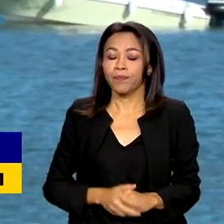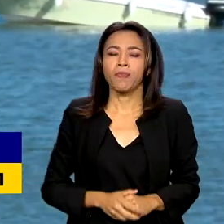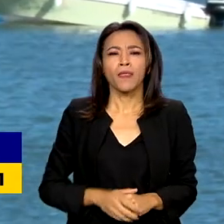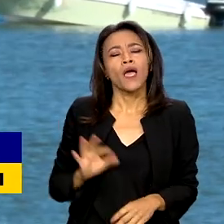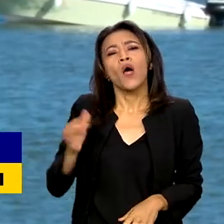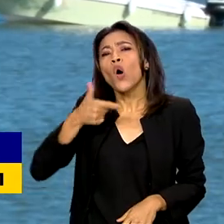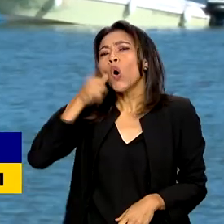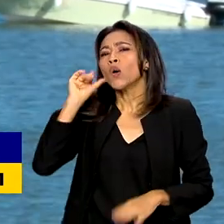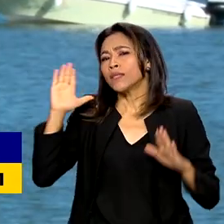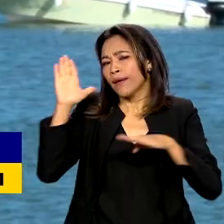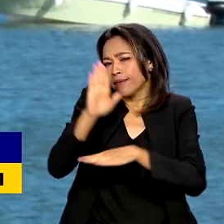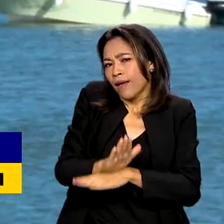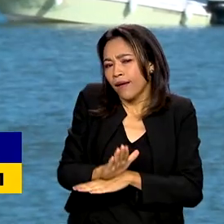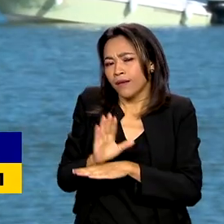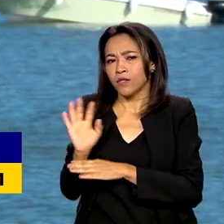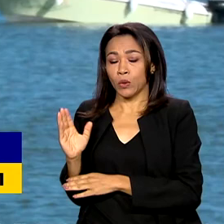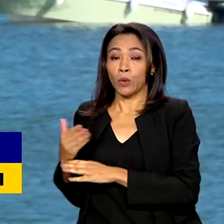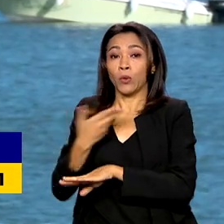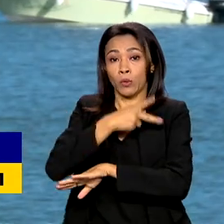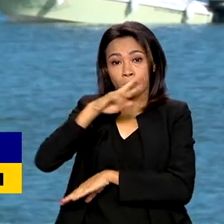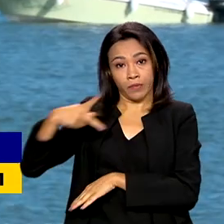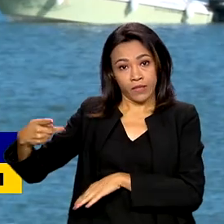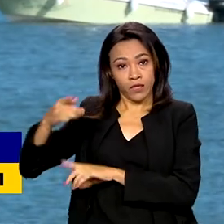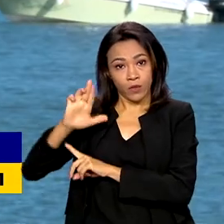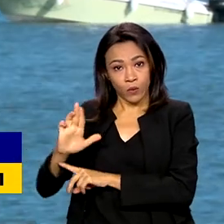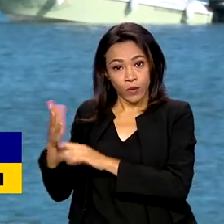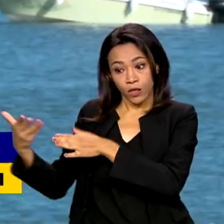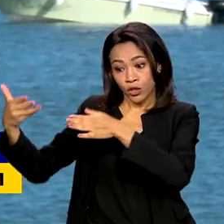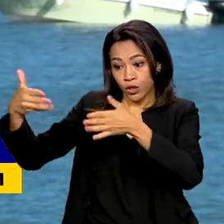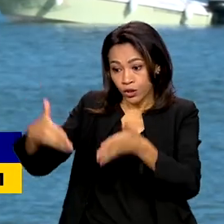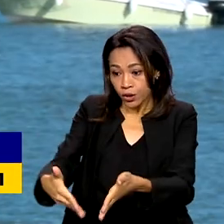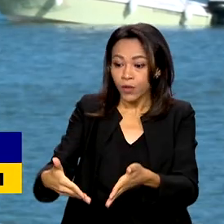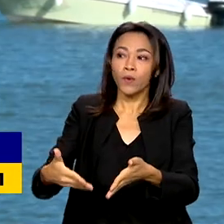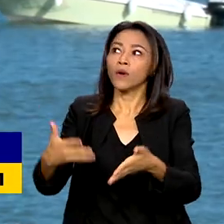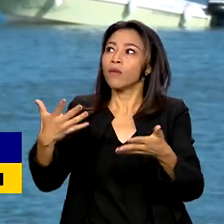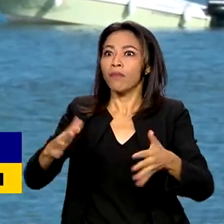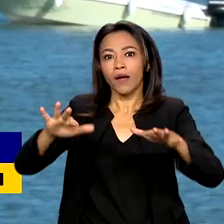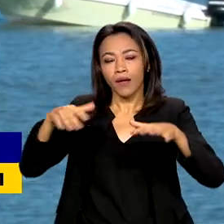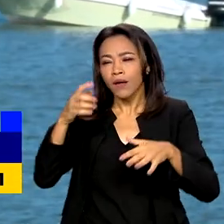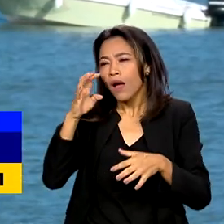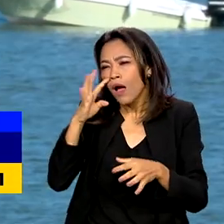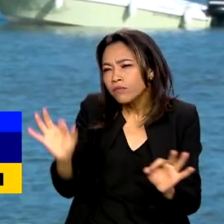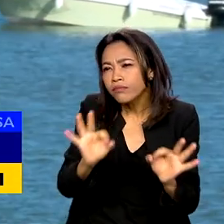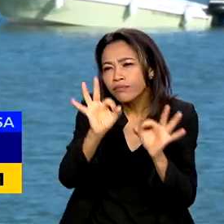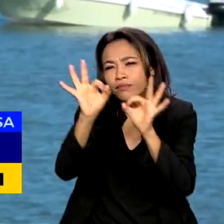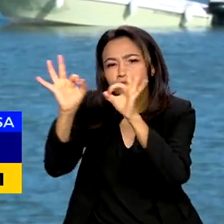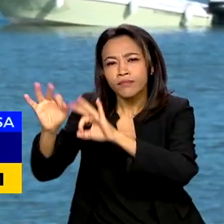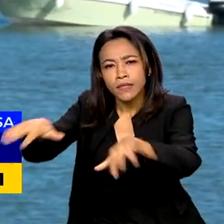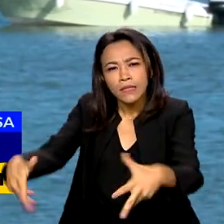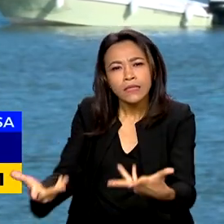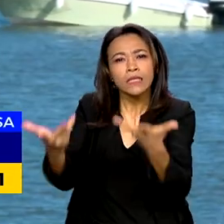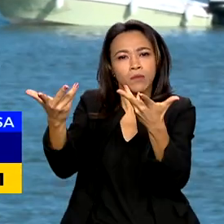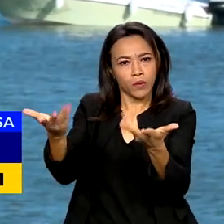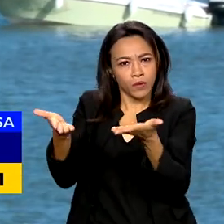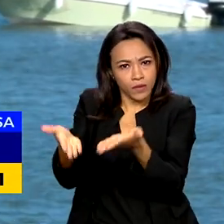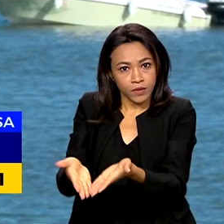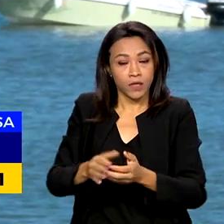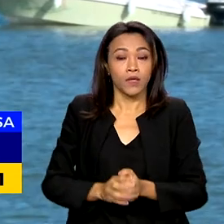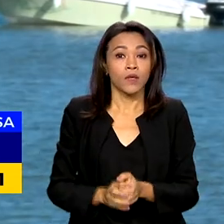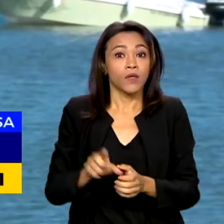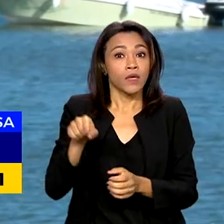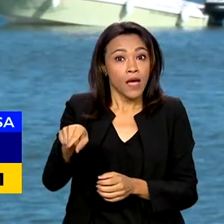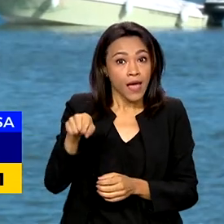chegou ontem à tarde aqui em Léos para acompanhar esta cerimônia. E nessa primeira fase, o trecho